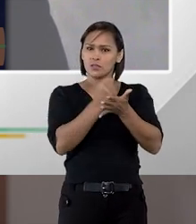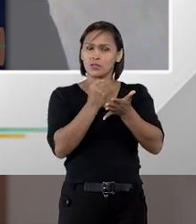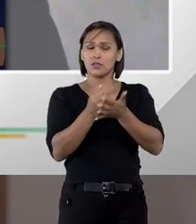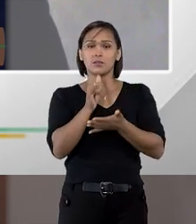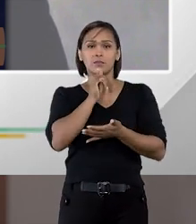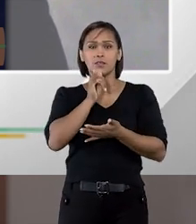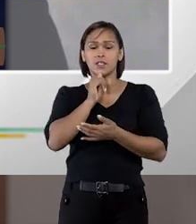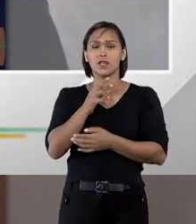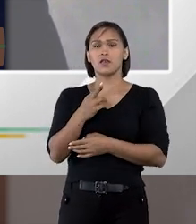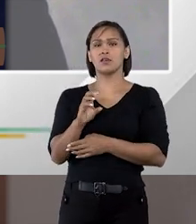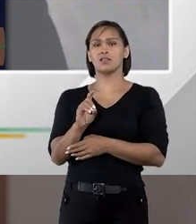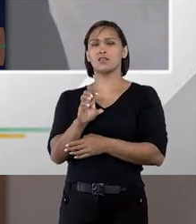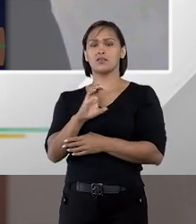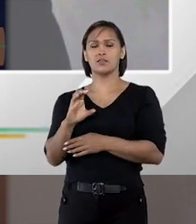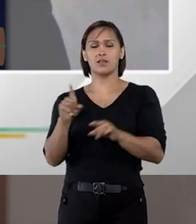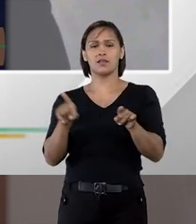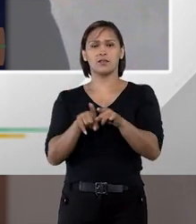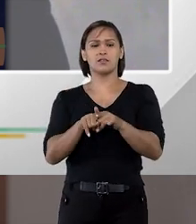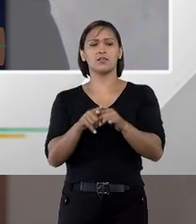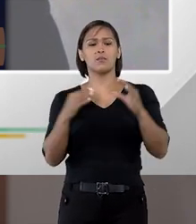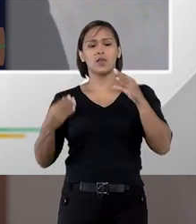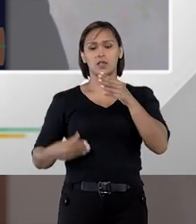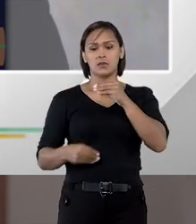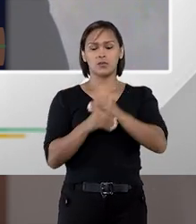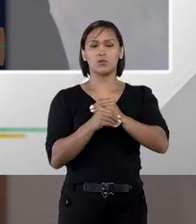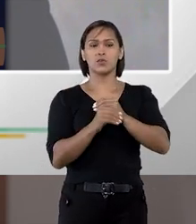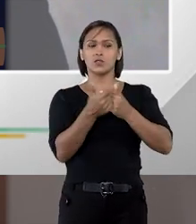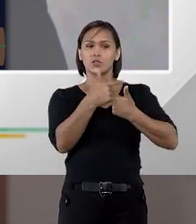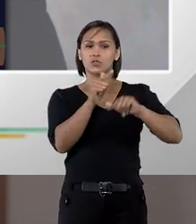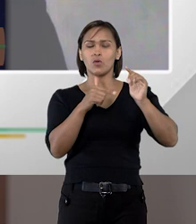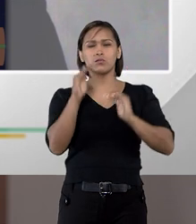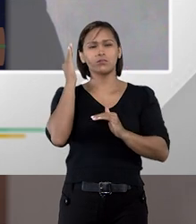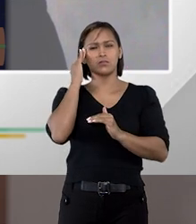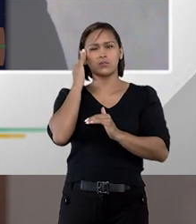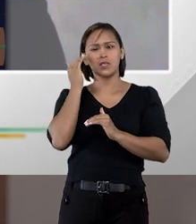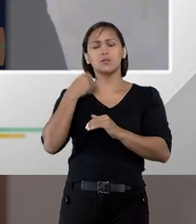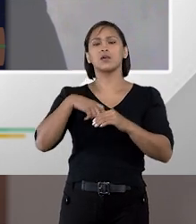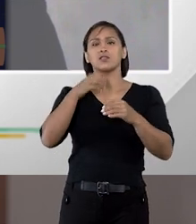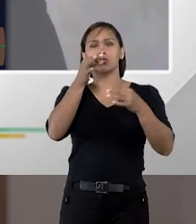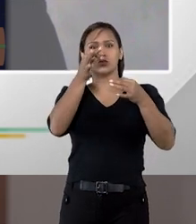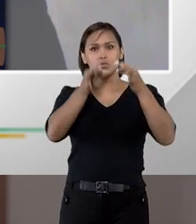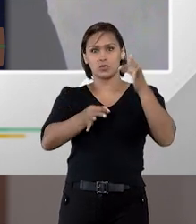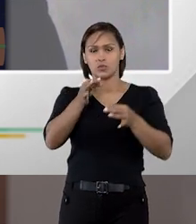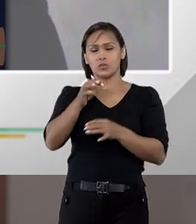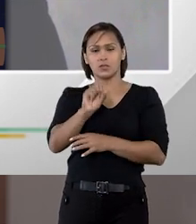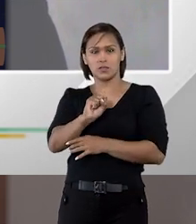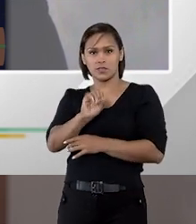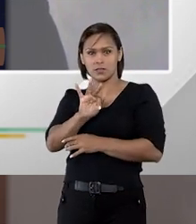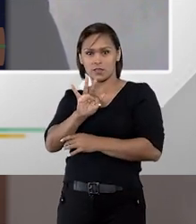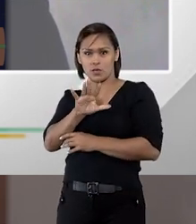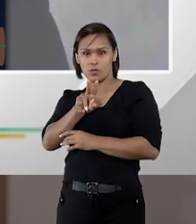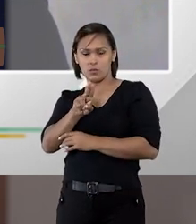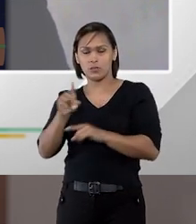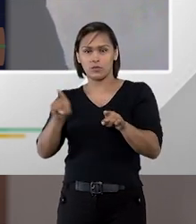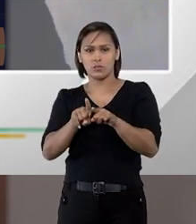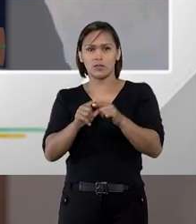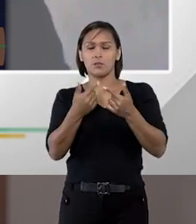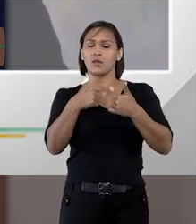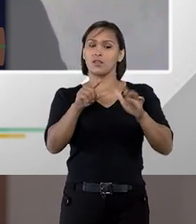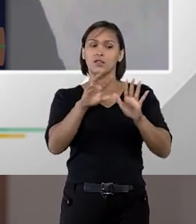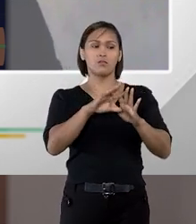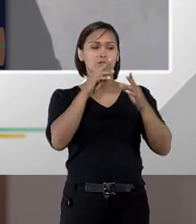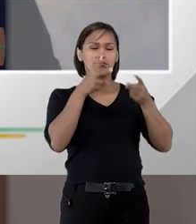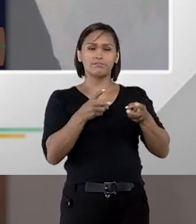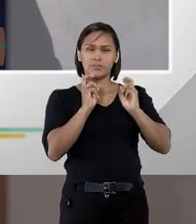contratação, por exemplo, o RDC, também a incorporação de alguns entendimentos do Tribunal de Contas da União. Então,